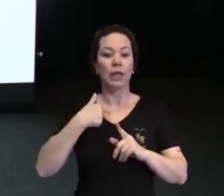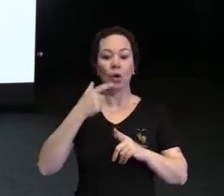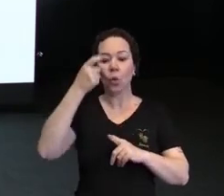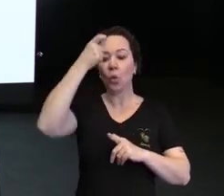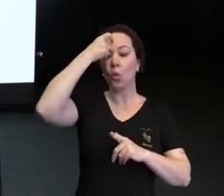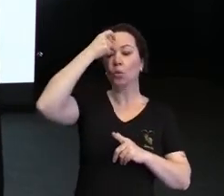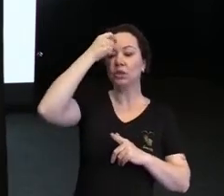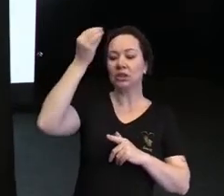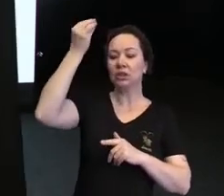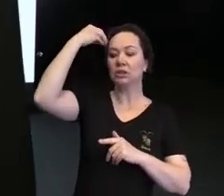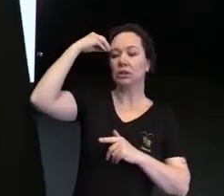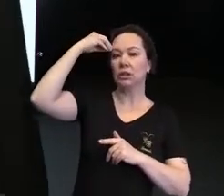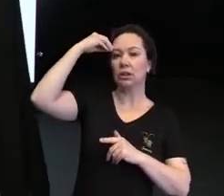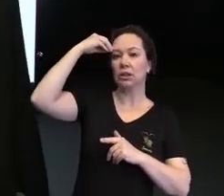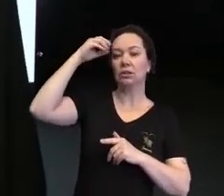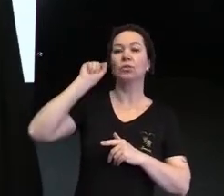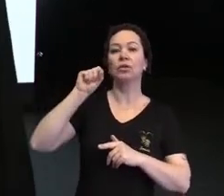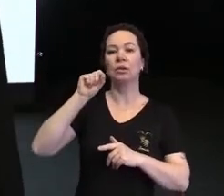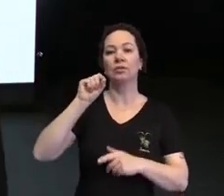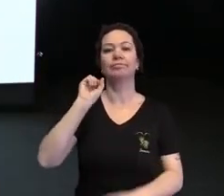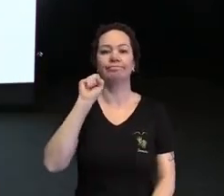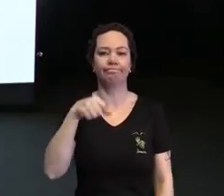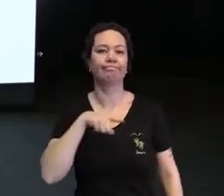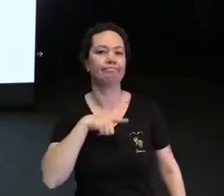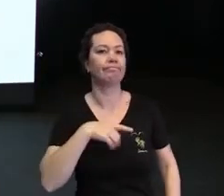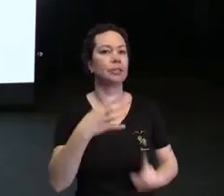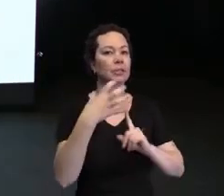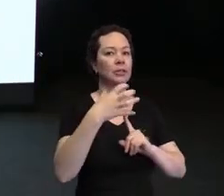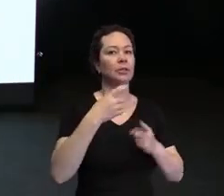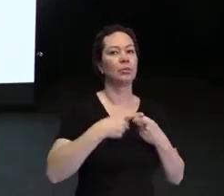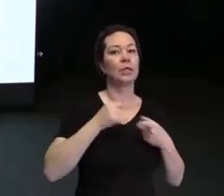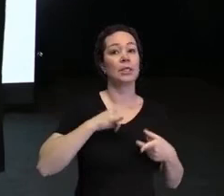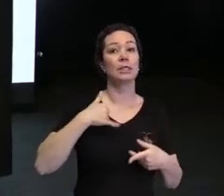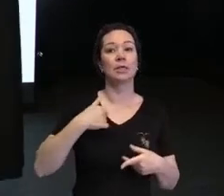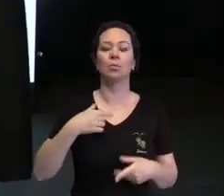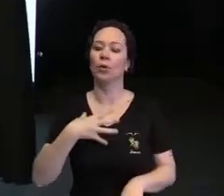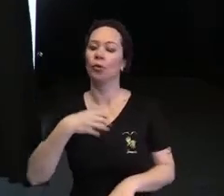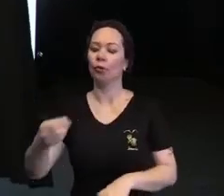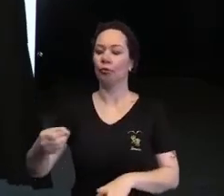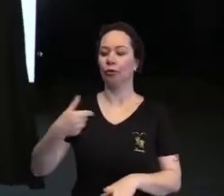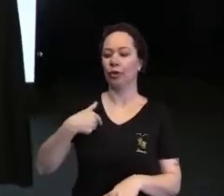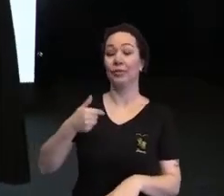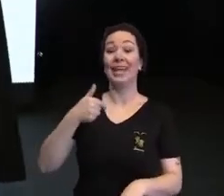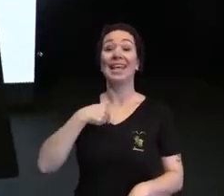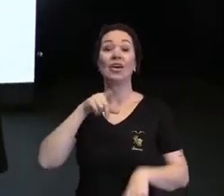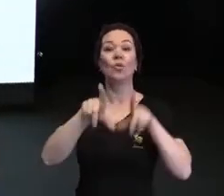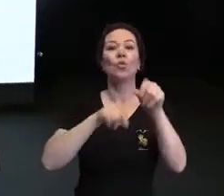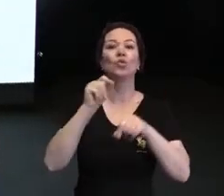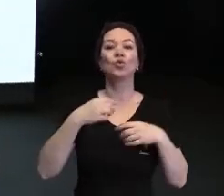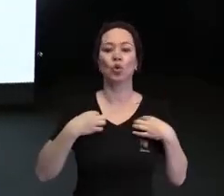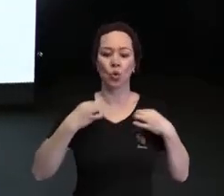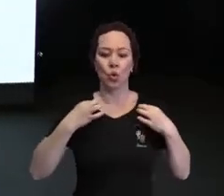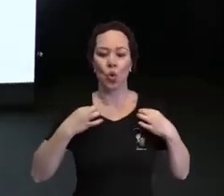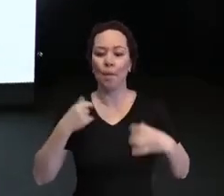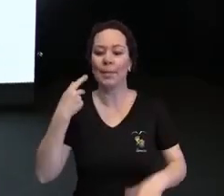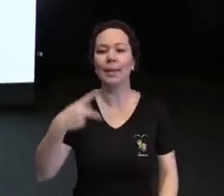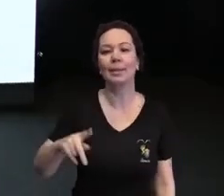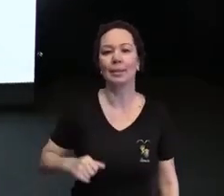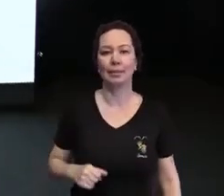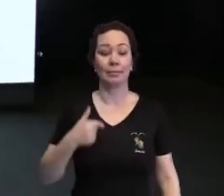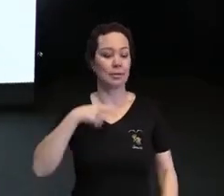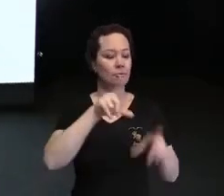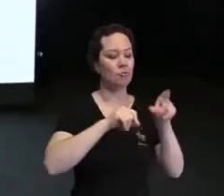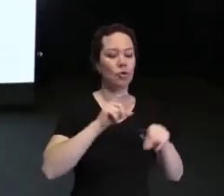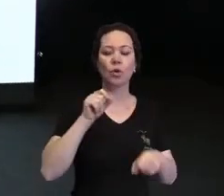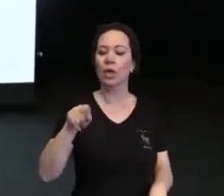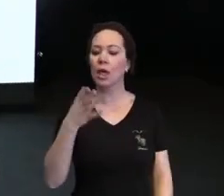Porque todas as vezes que eu tiro a autonomia do meu filho, que eu escolho a roupa que ele vai usar, eu escolho a comida que ele vai